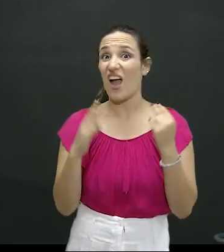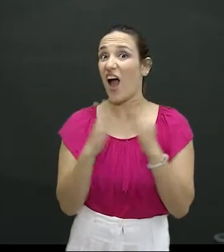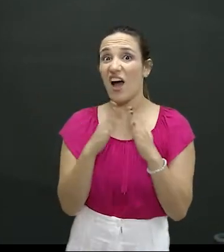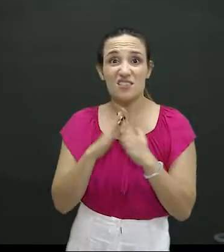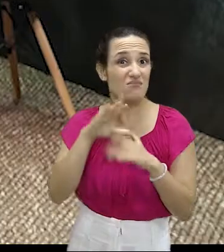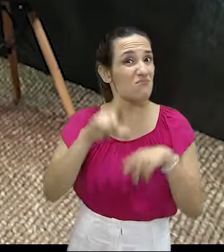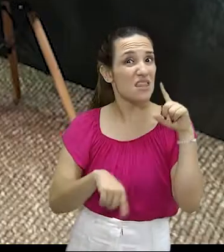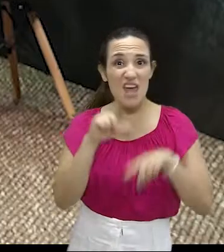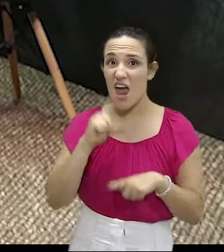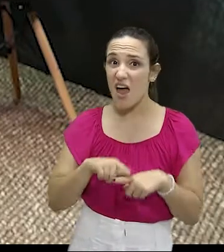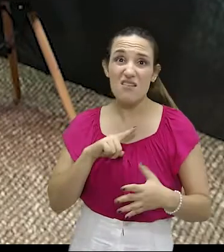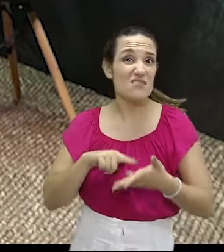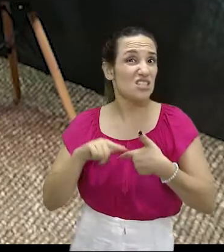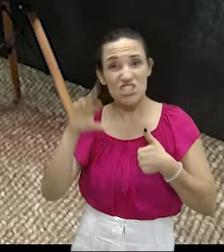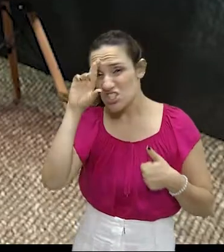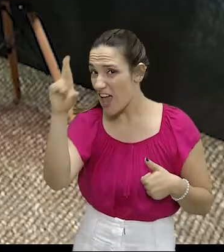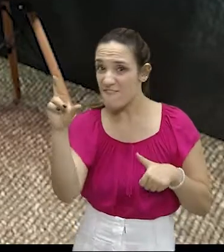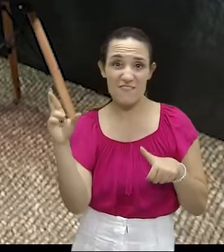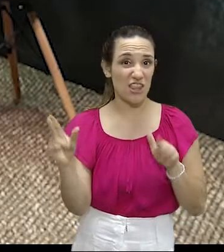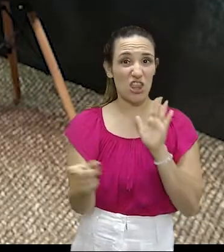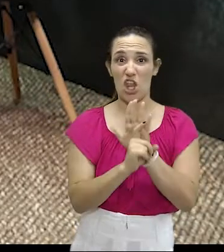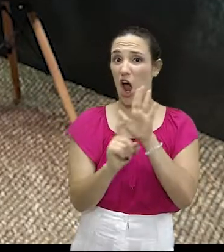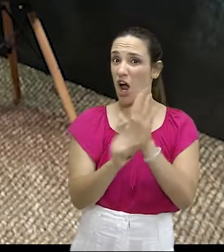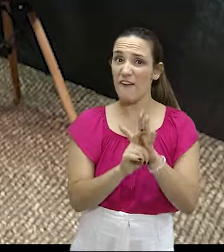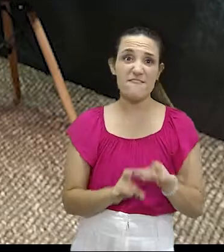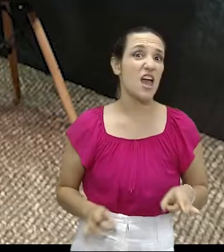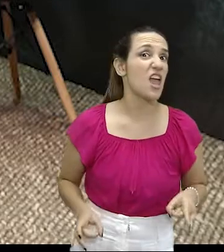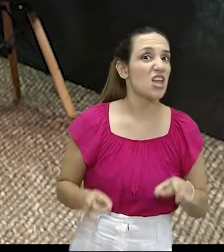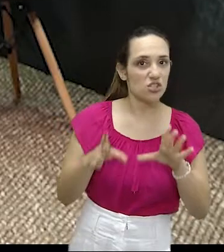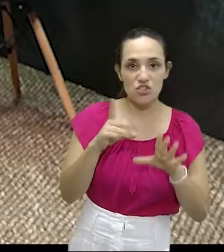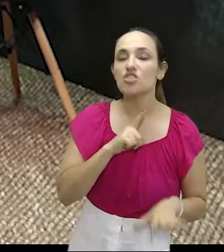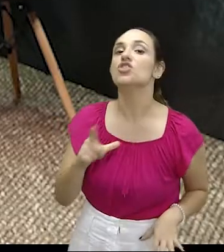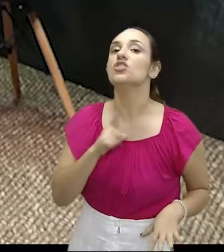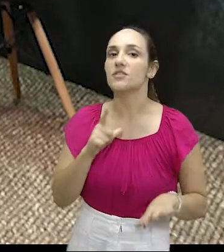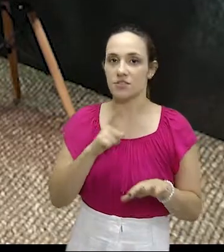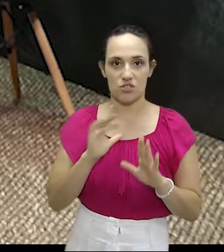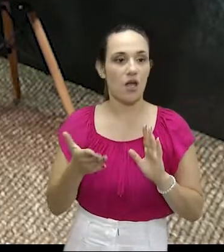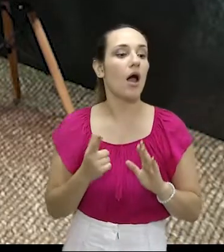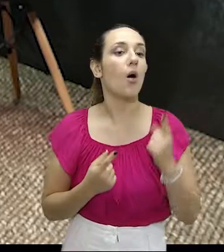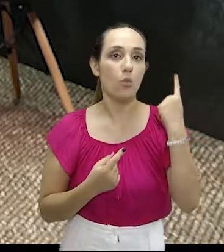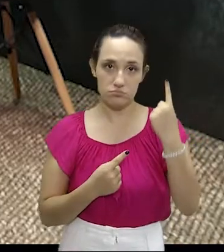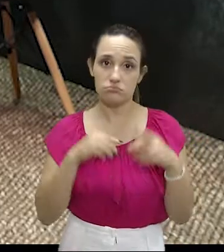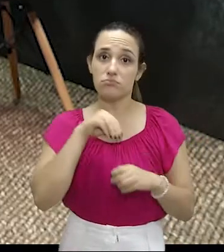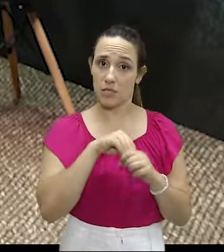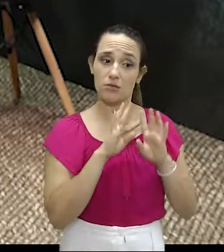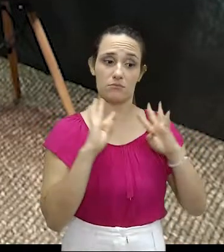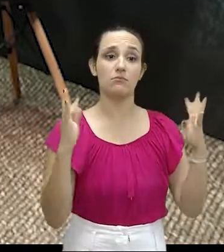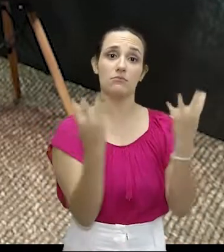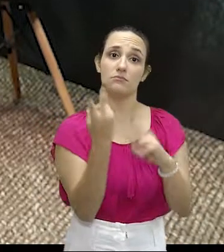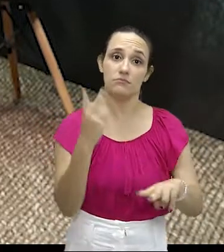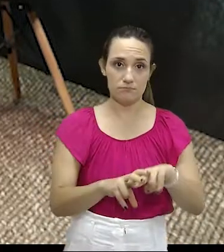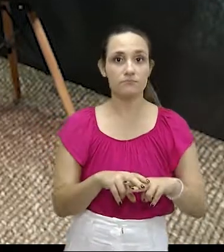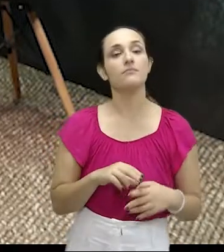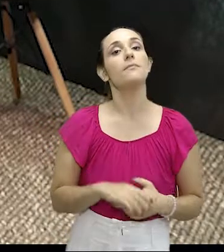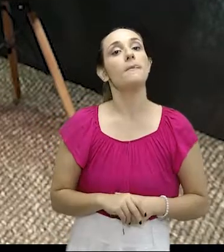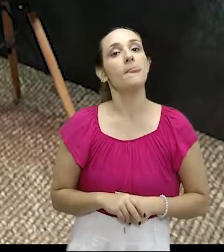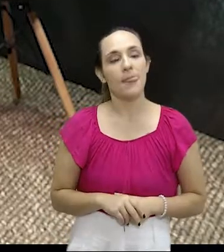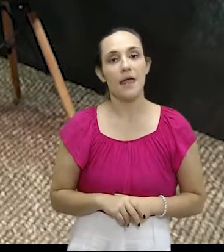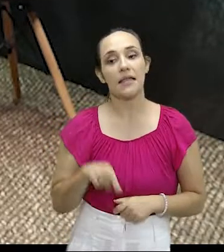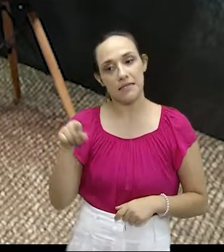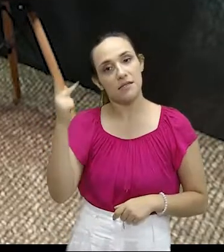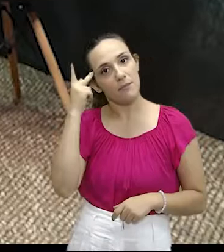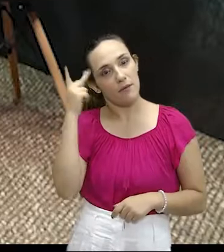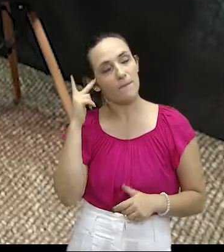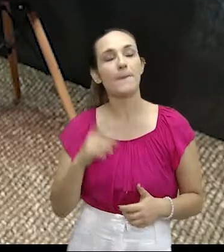dessa Associação para o Tráfico, foram presos, inclusive um deles estava preso, estava em contábil, encarcerado em Bangu, no Rio de Janeiro.